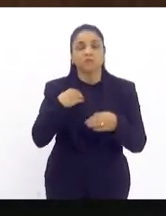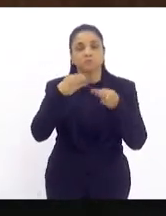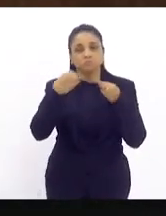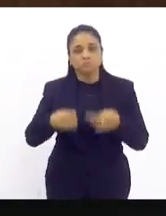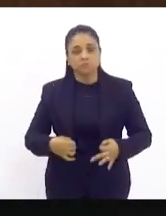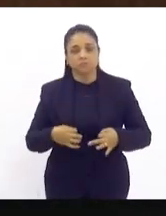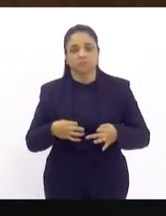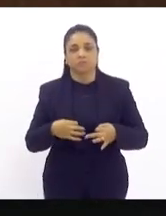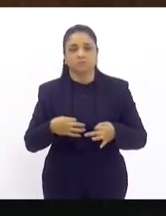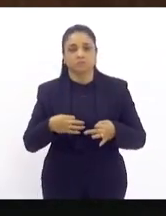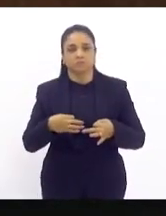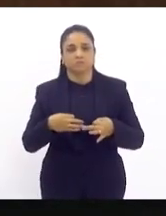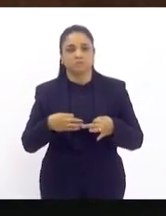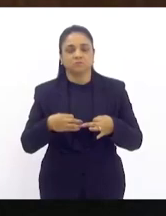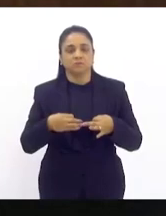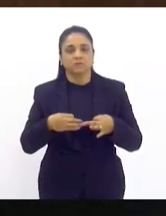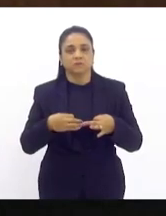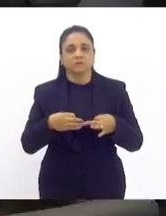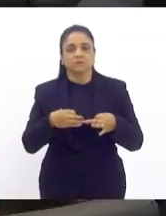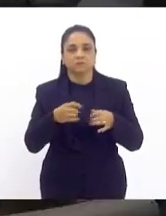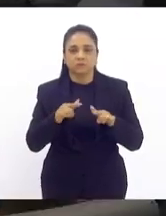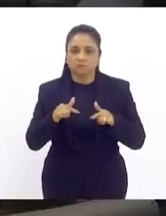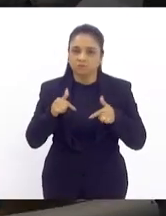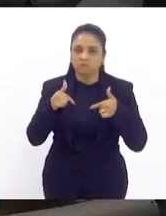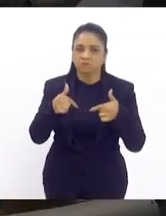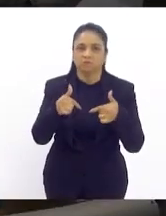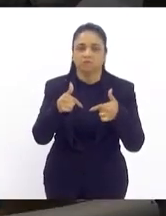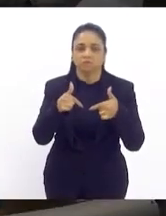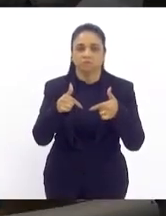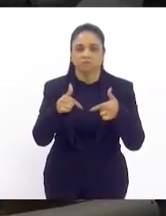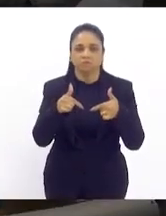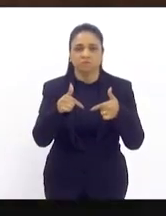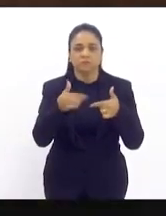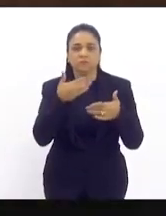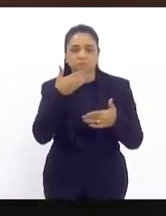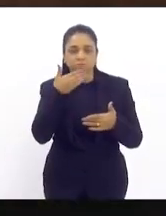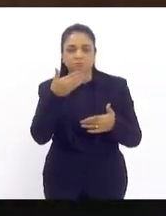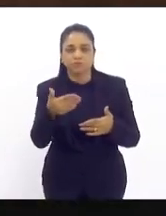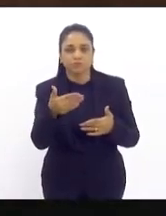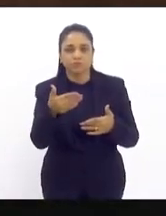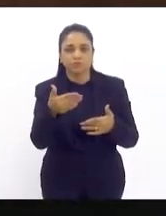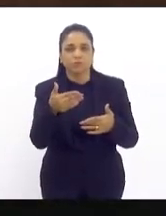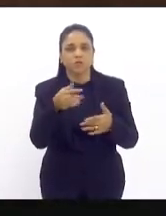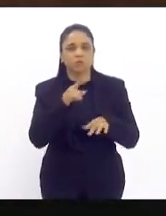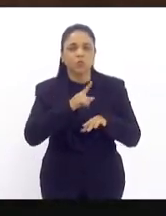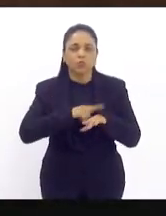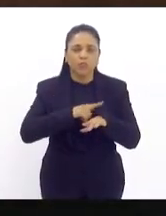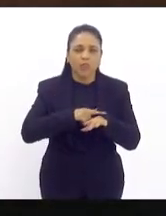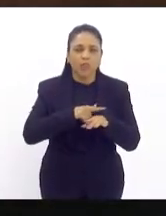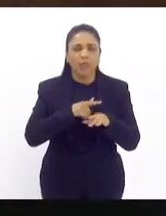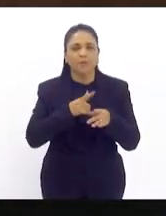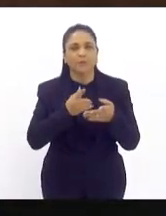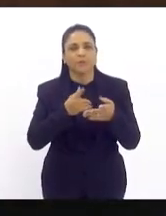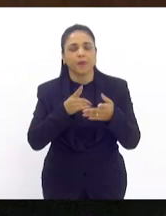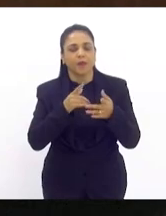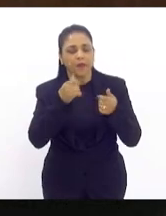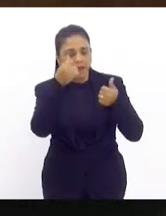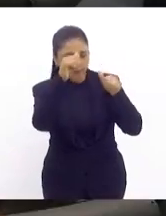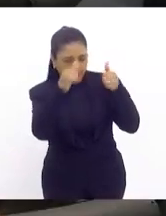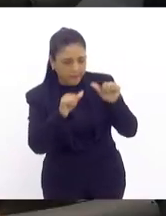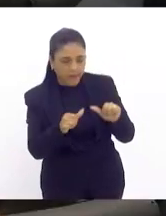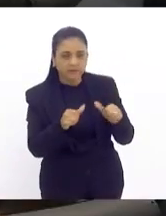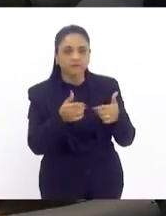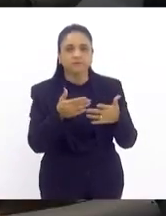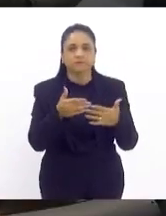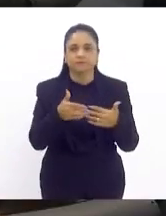firme frente a essa questão por isso que solicitaria que desse mais um tempo para que a gente pudesse analisar ali coletivamente